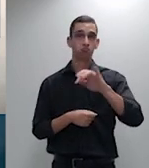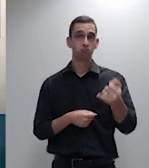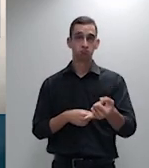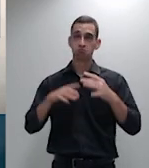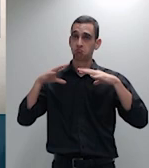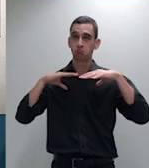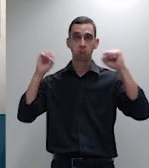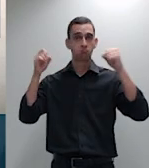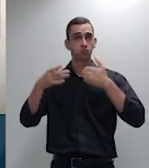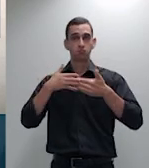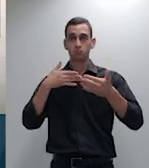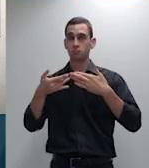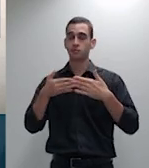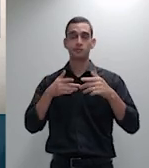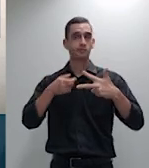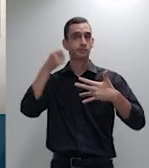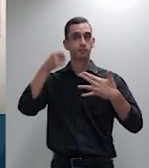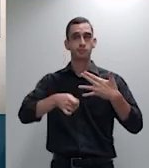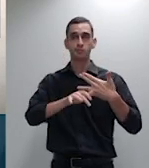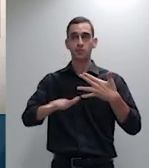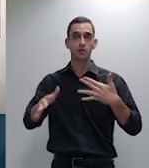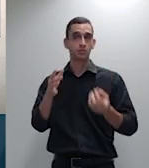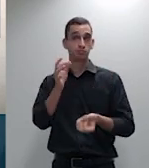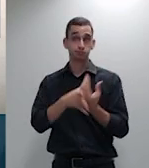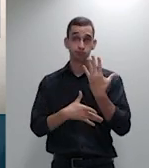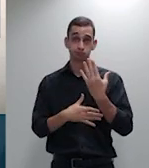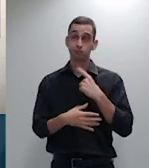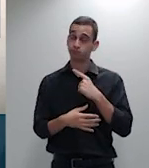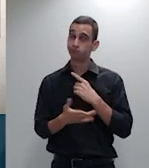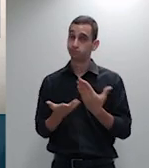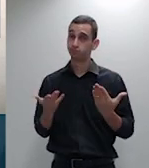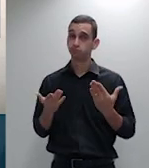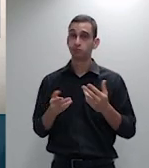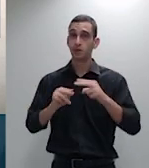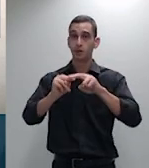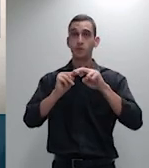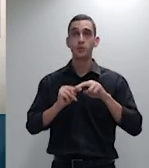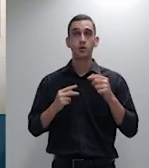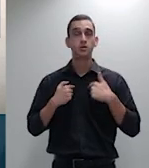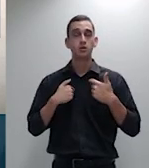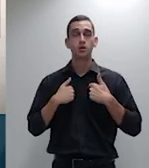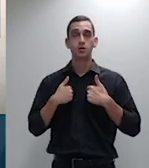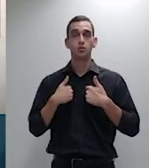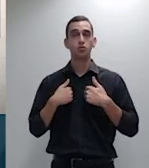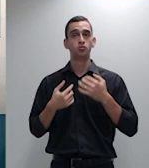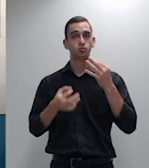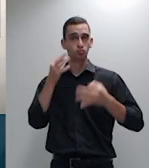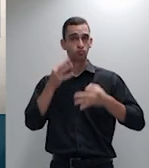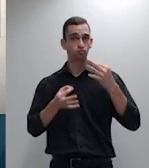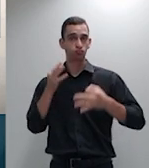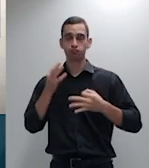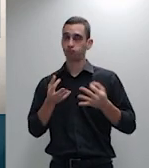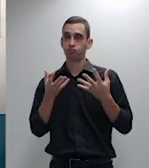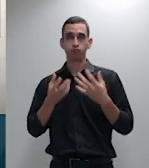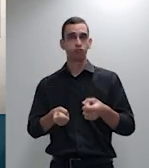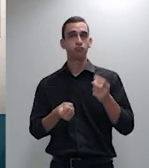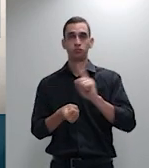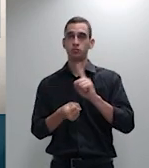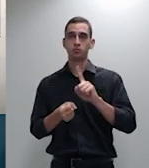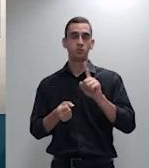por esse motivo que eu julgo improcedente de da ação rescisória com os seus